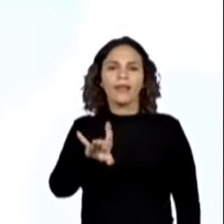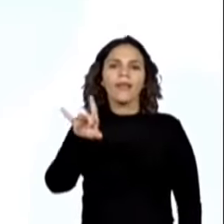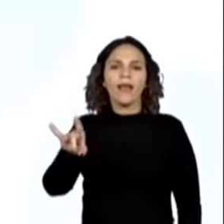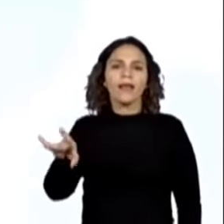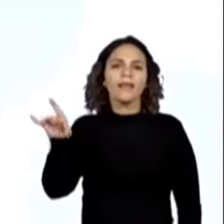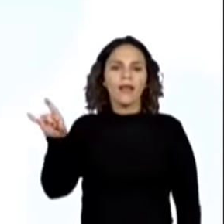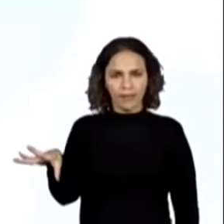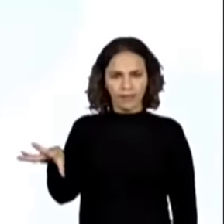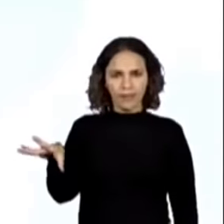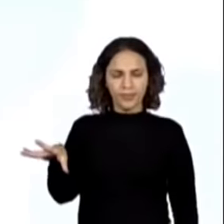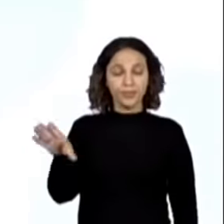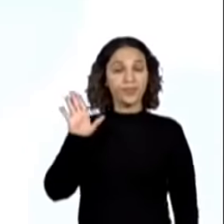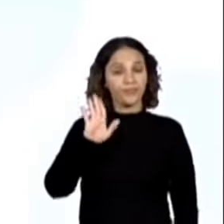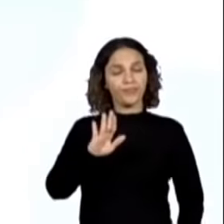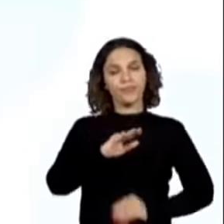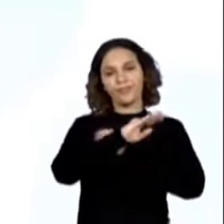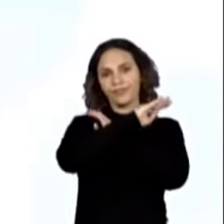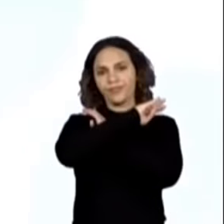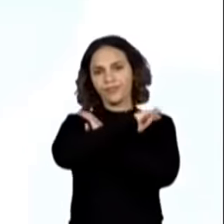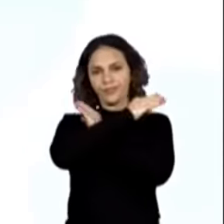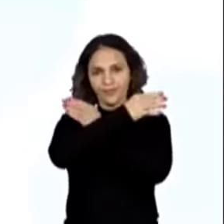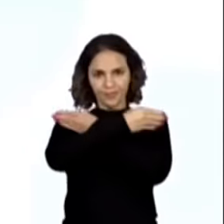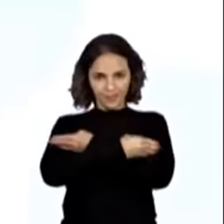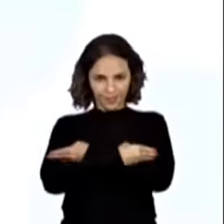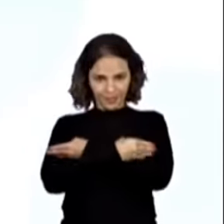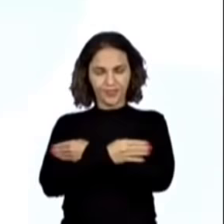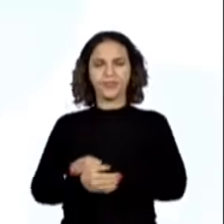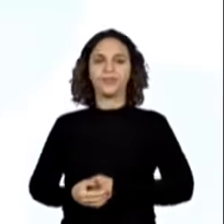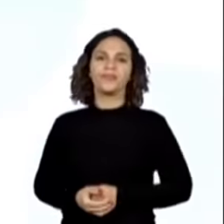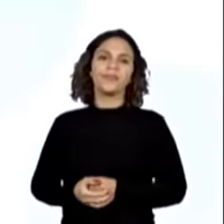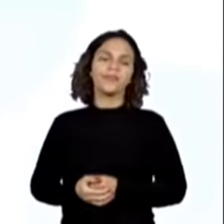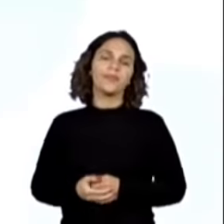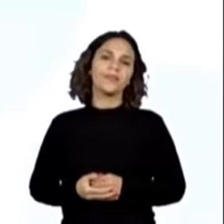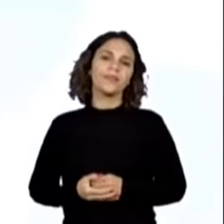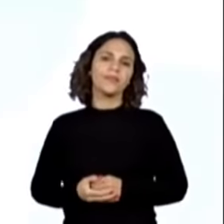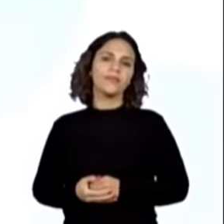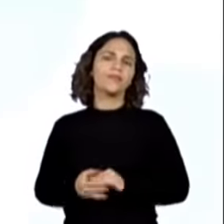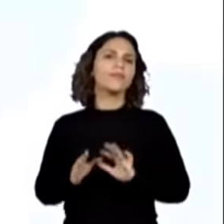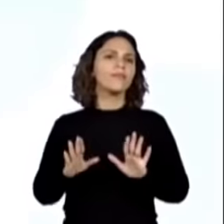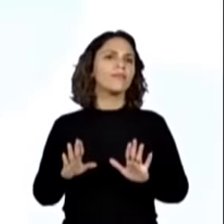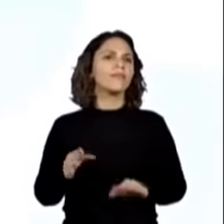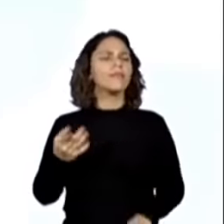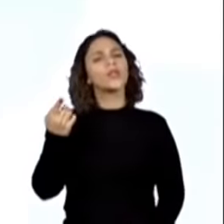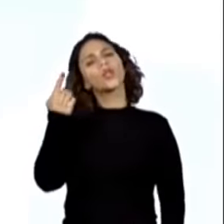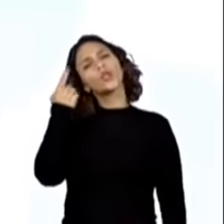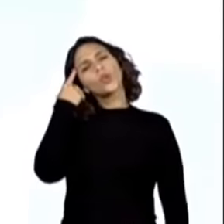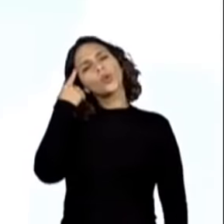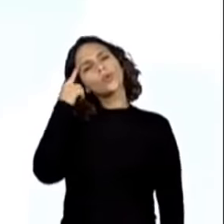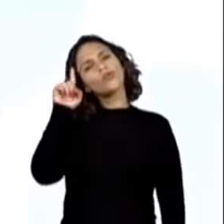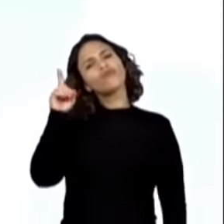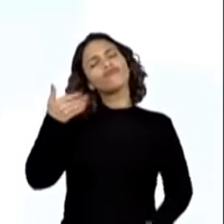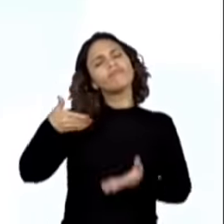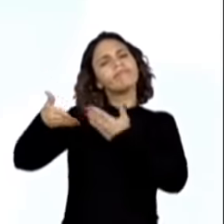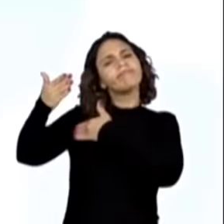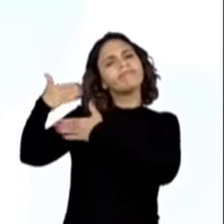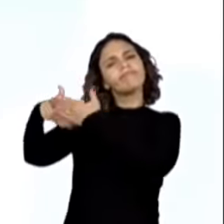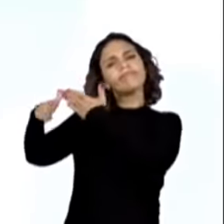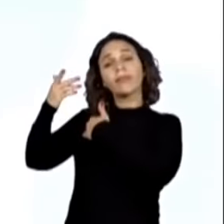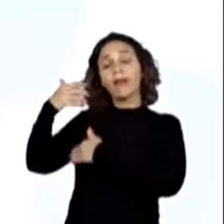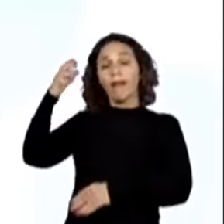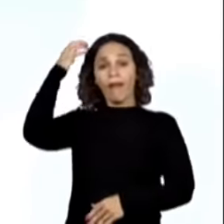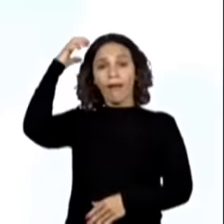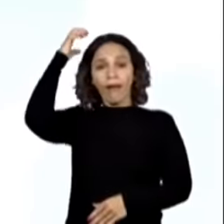Primeiro conto, branca de neve e os sete anões. Um dia, a rainha de um reino bem